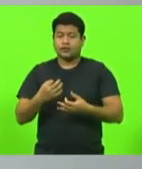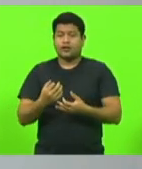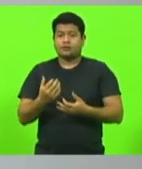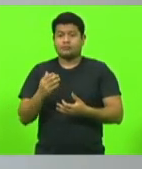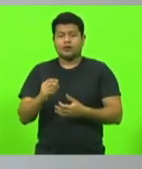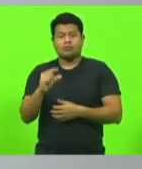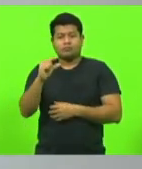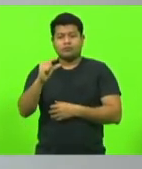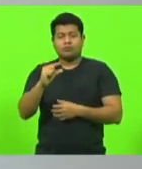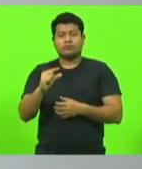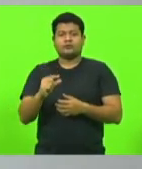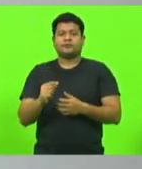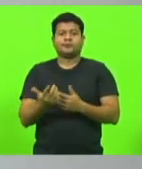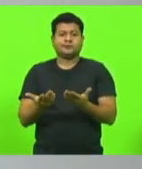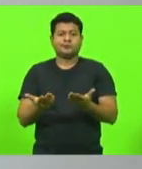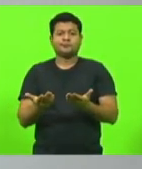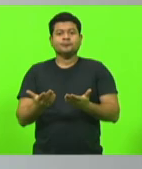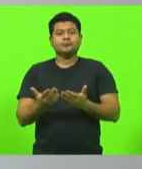mas eu tenho